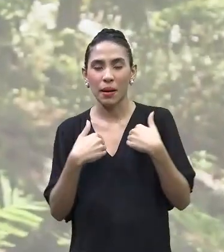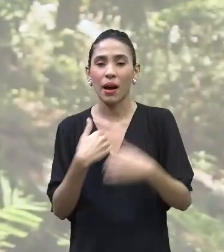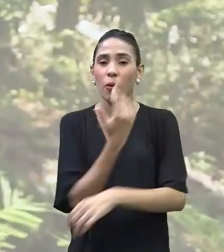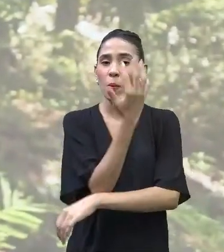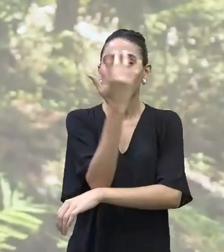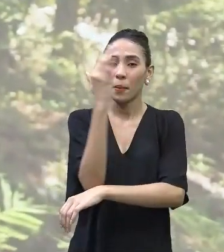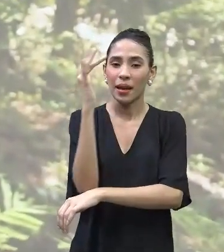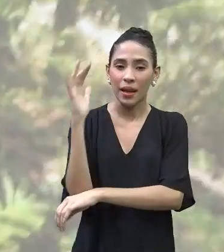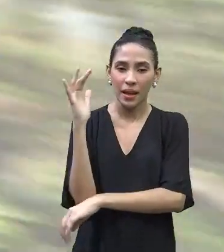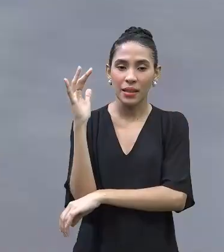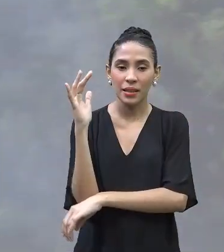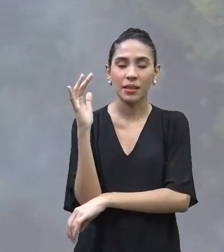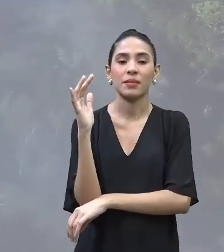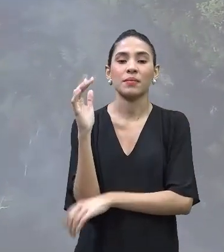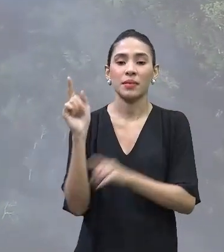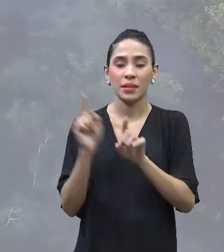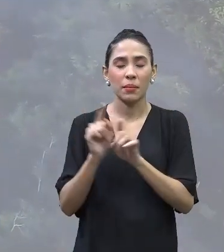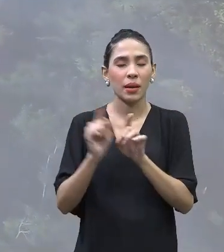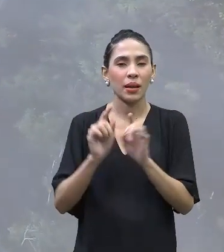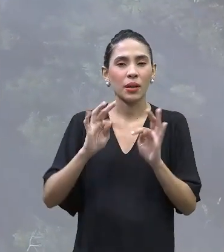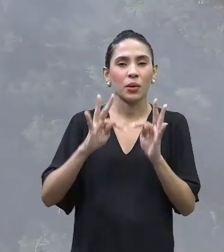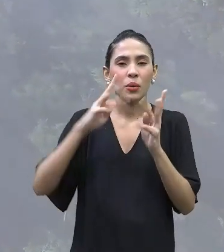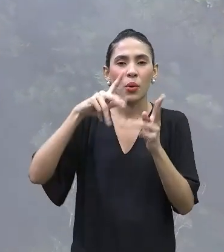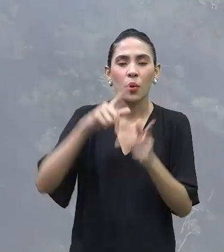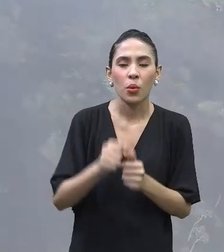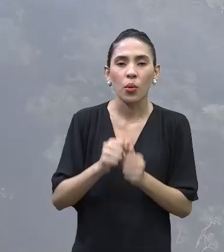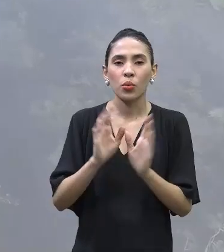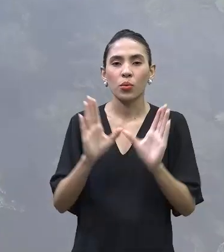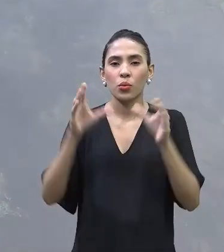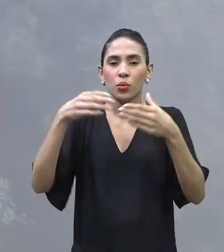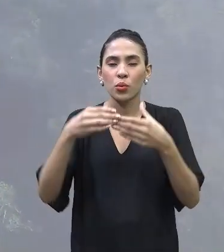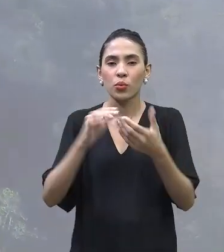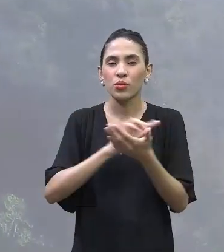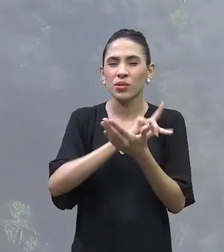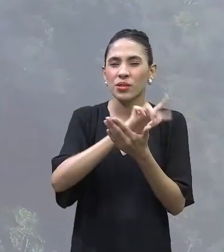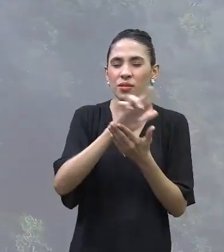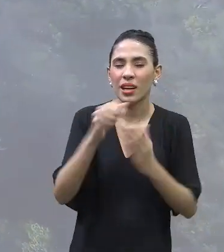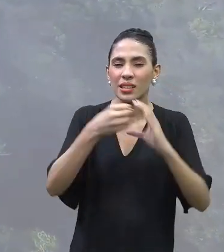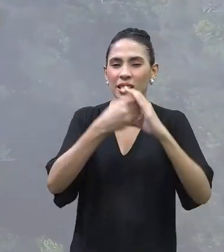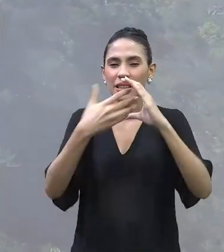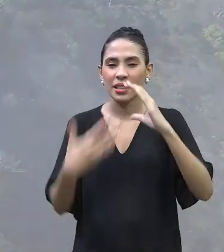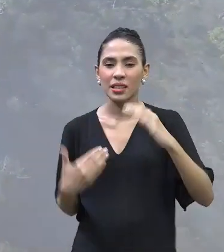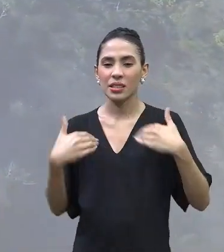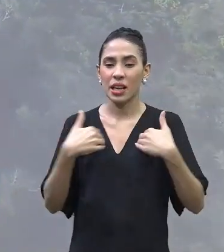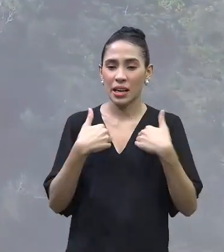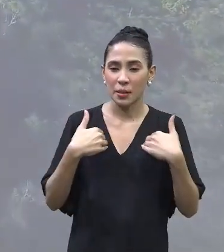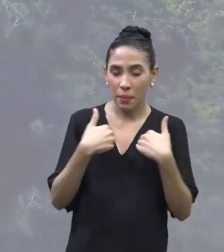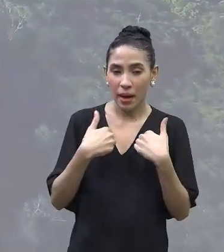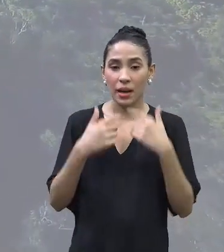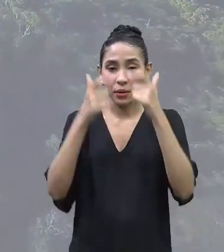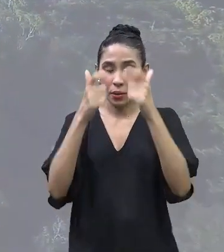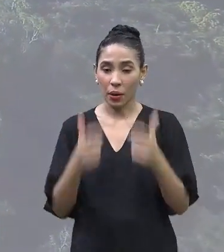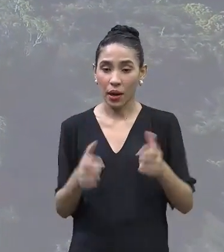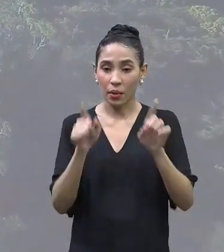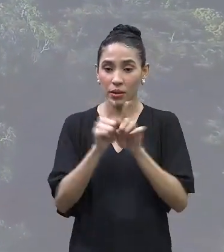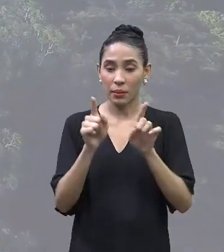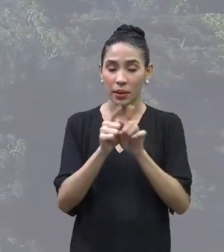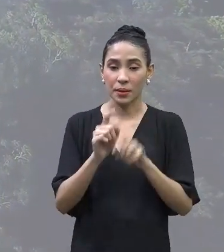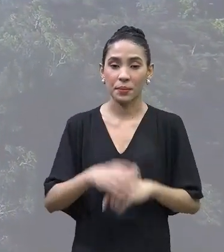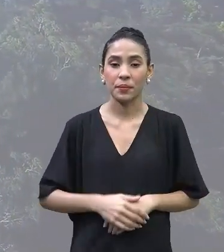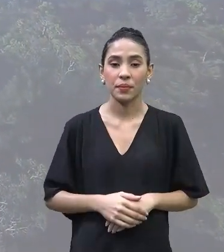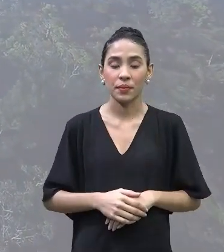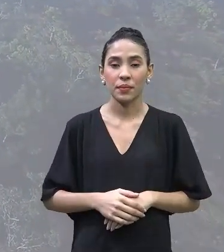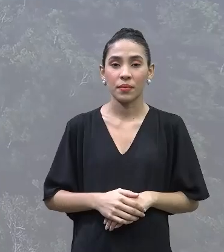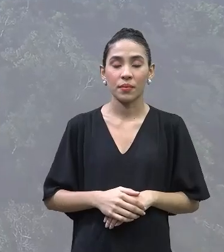próprio homem ali presente. Todo esse conjunto de espécies que vivem em um determinado lugar, em um determinado